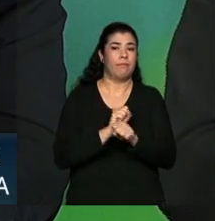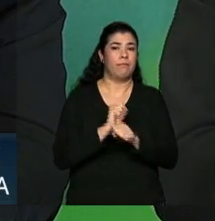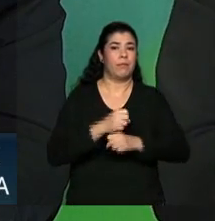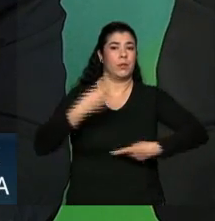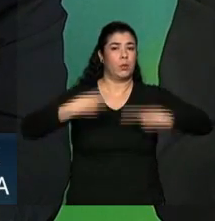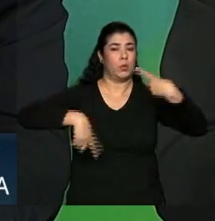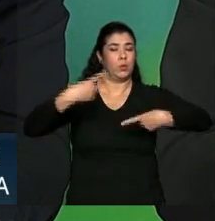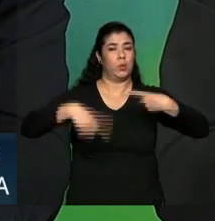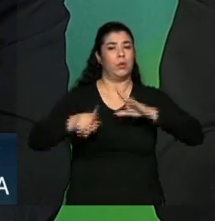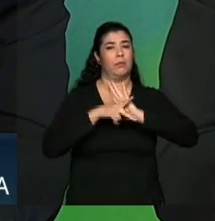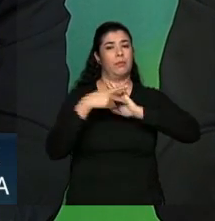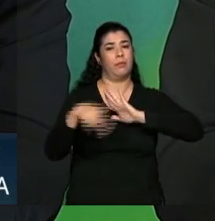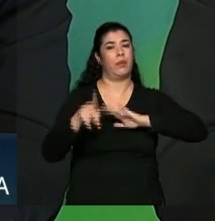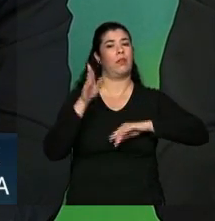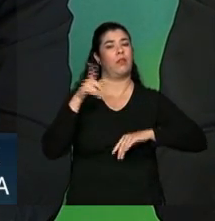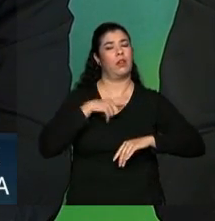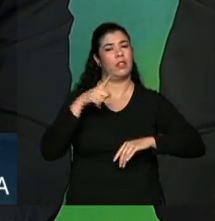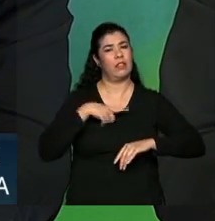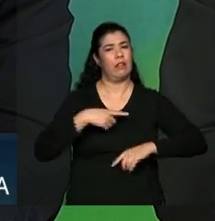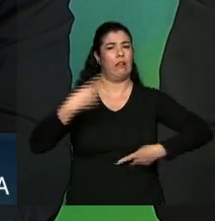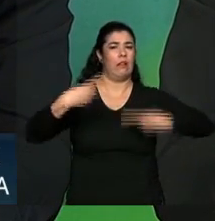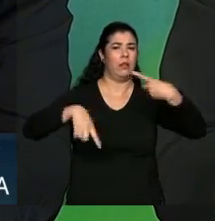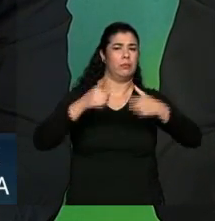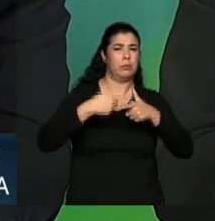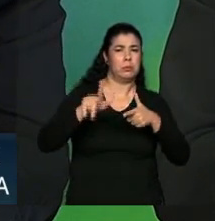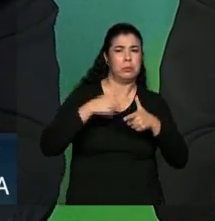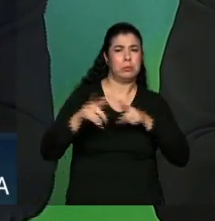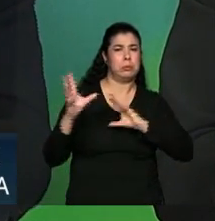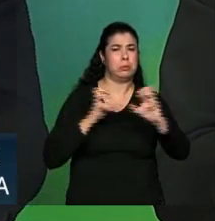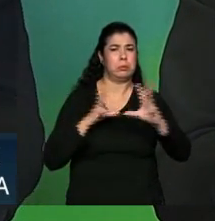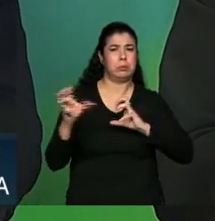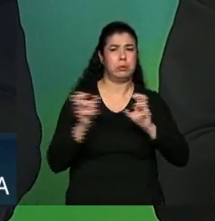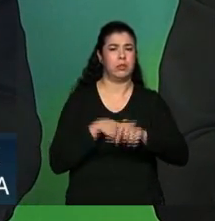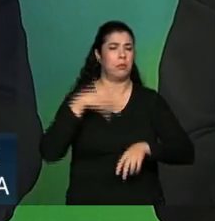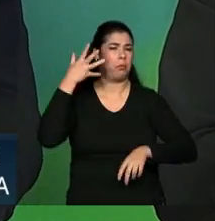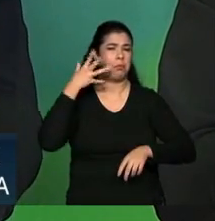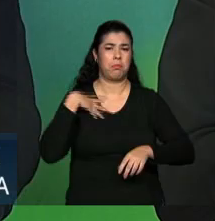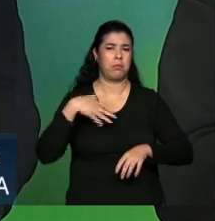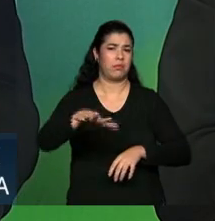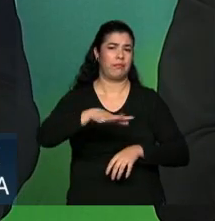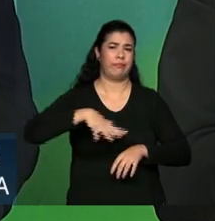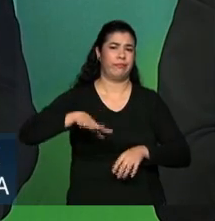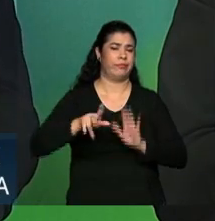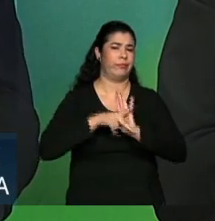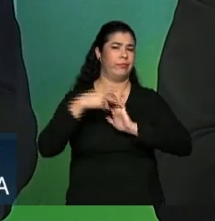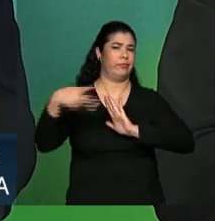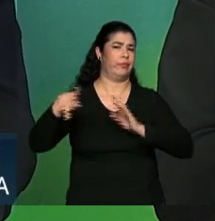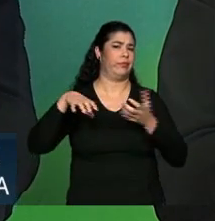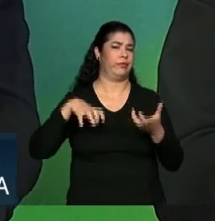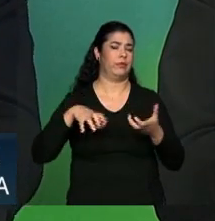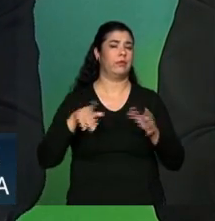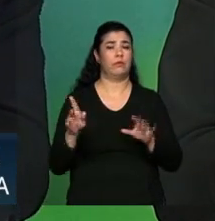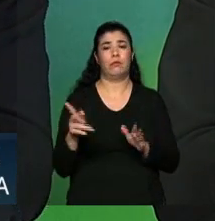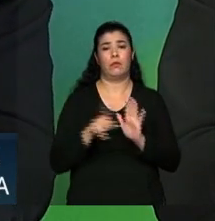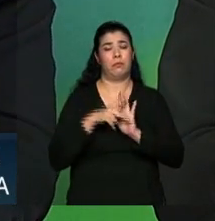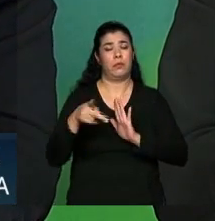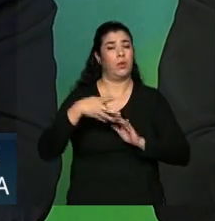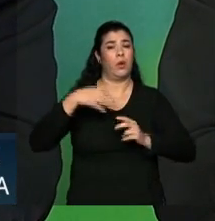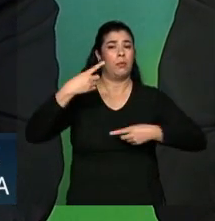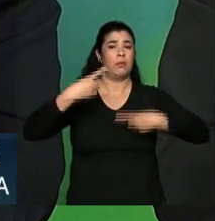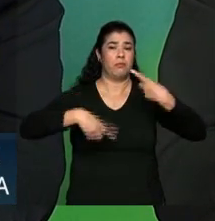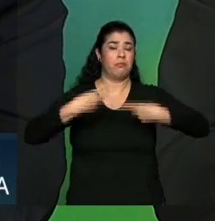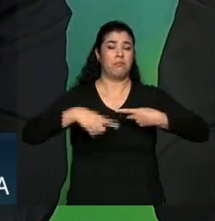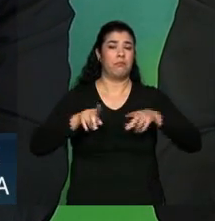debates em plenário. É claro que tem disputa política, é óbvio, isso é do jogo democrático, faz parte do parlamento, faz parte da política